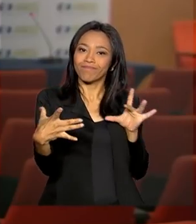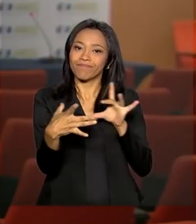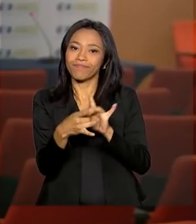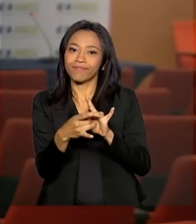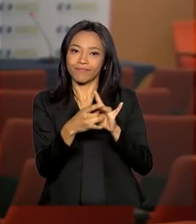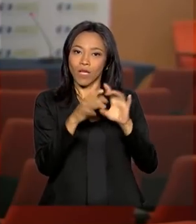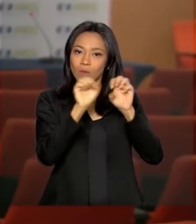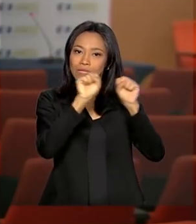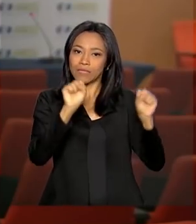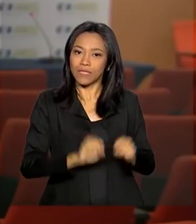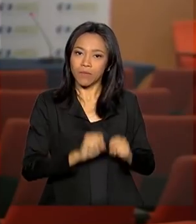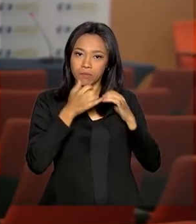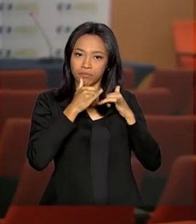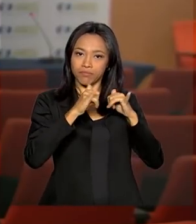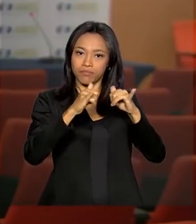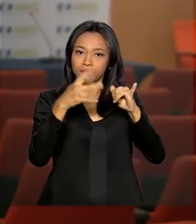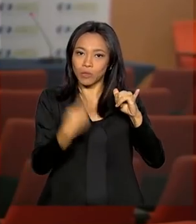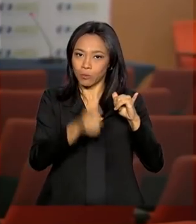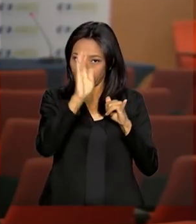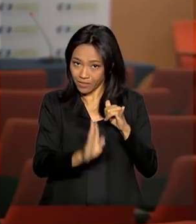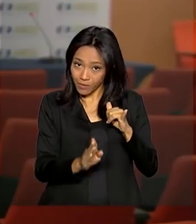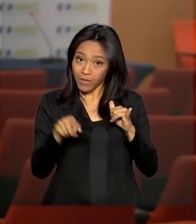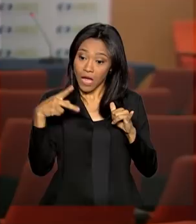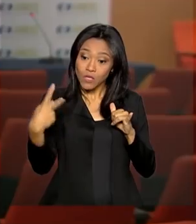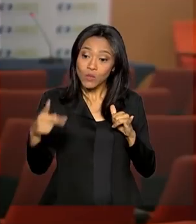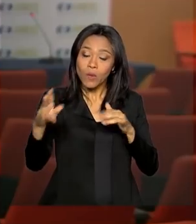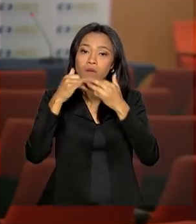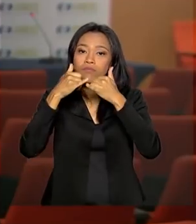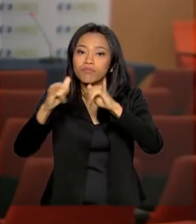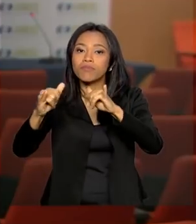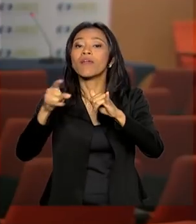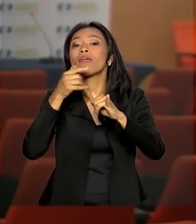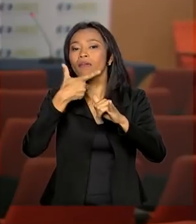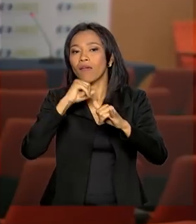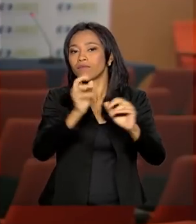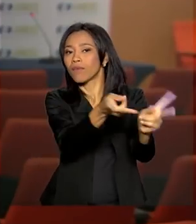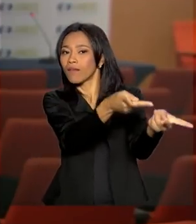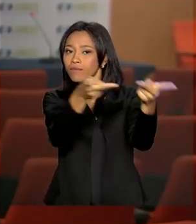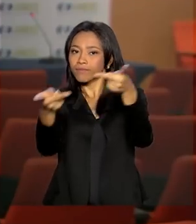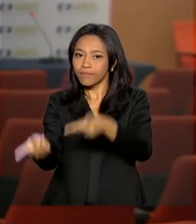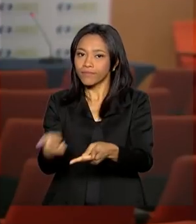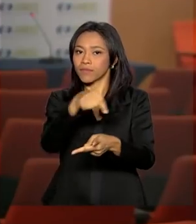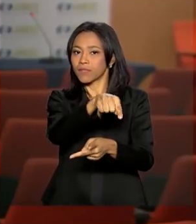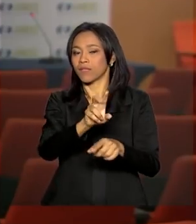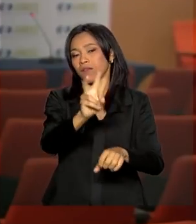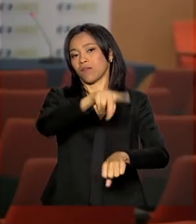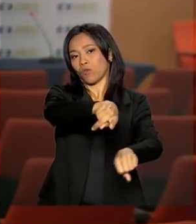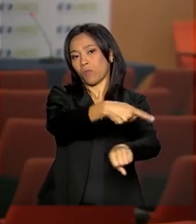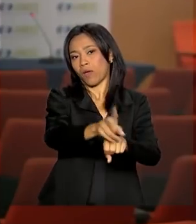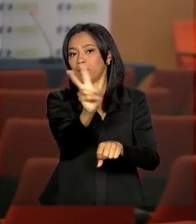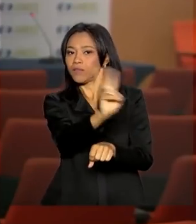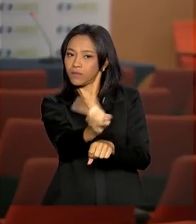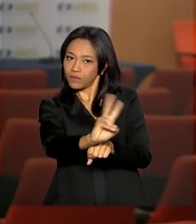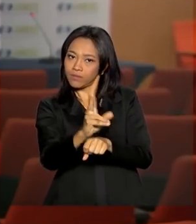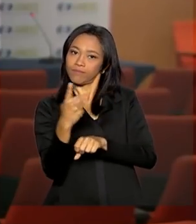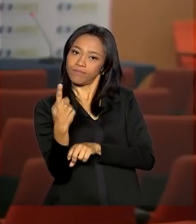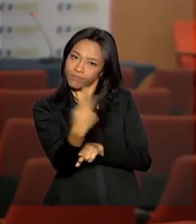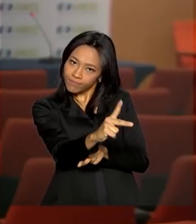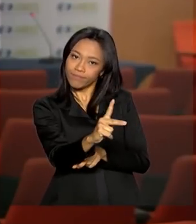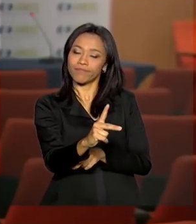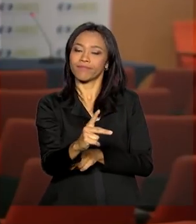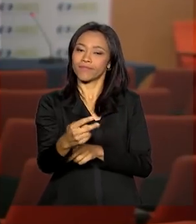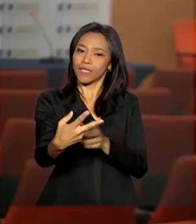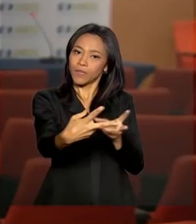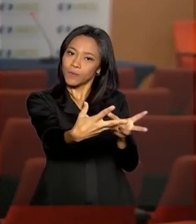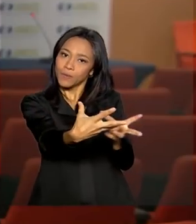interligado nacional e tem a sua energia fornecida principalmente por usinas termoelétricas e também da